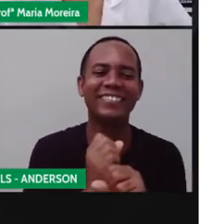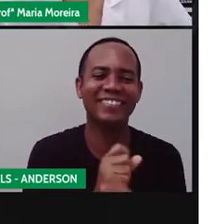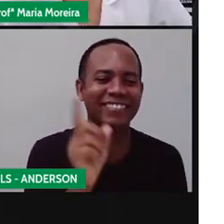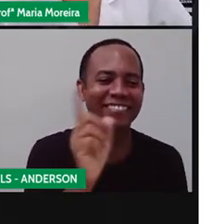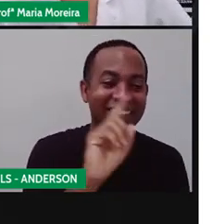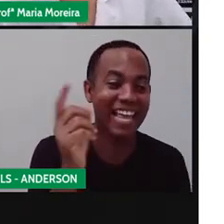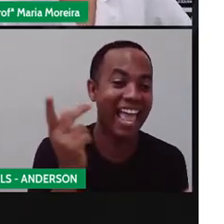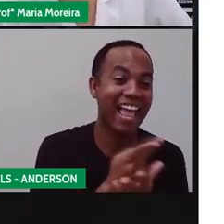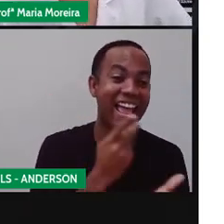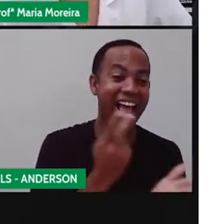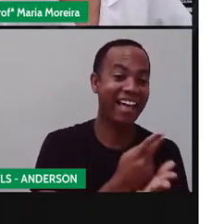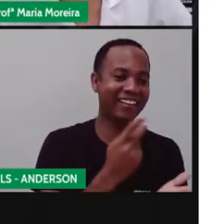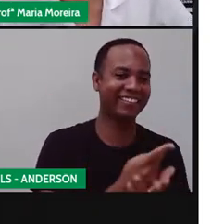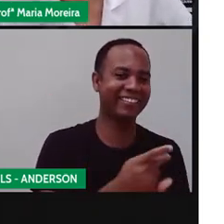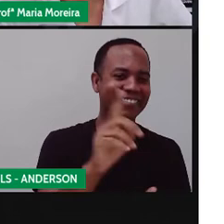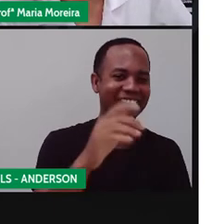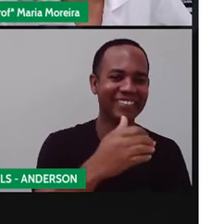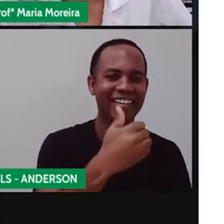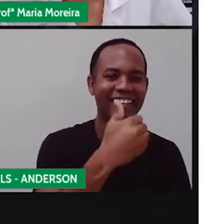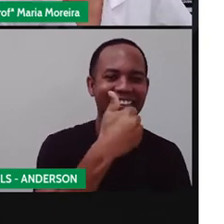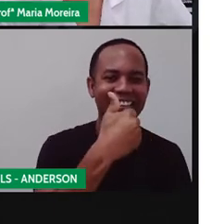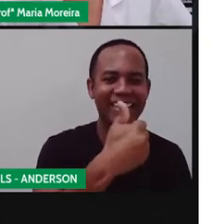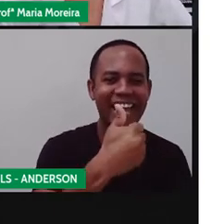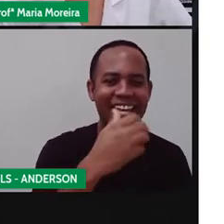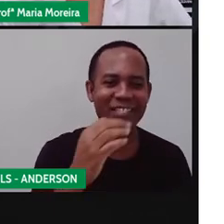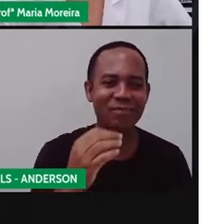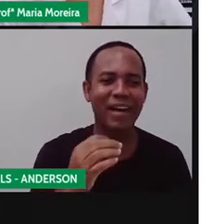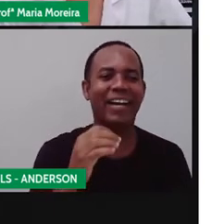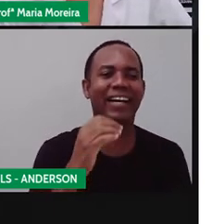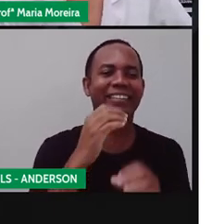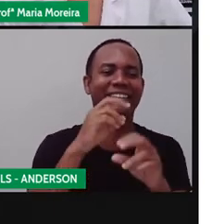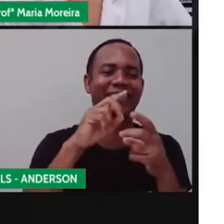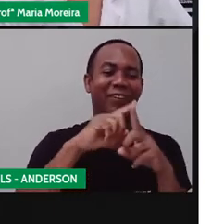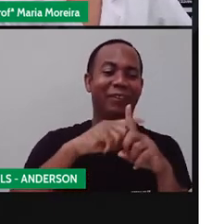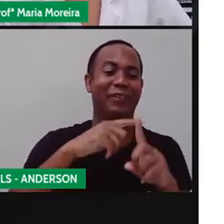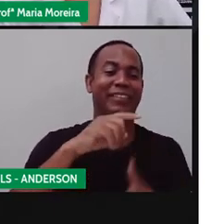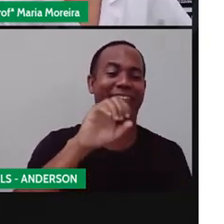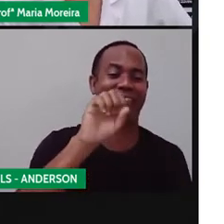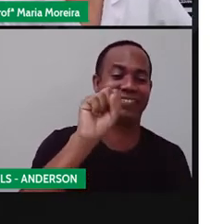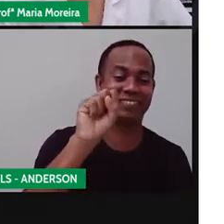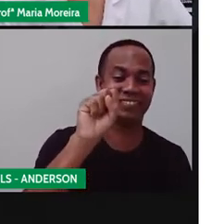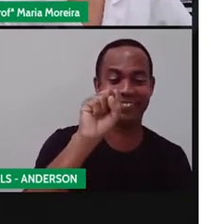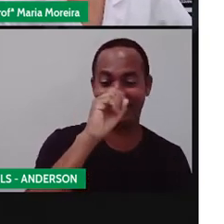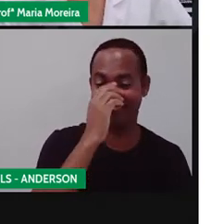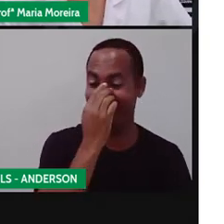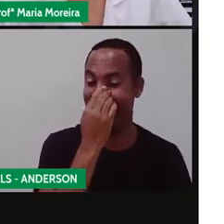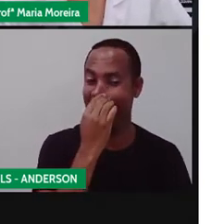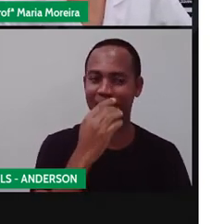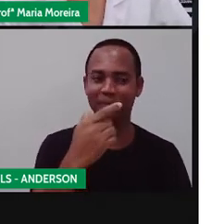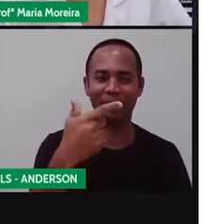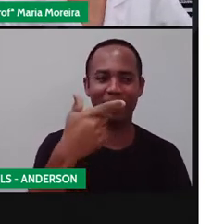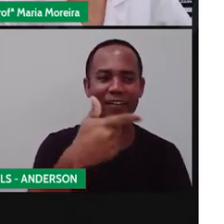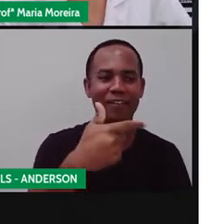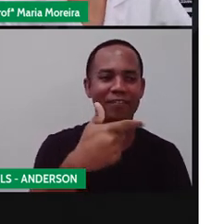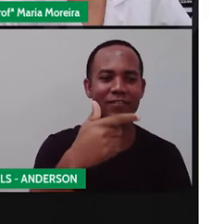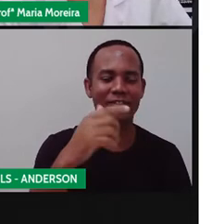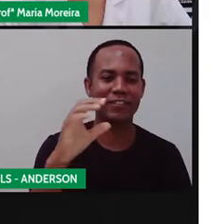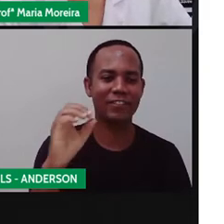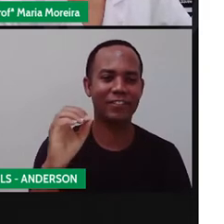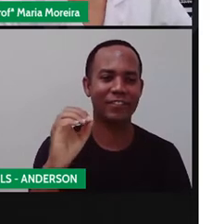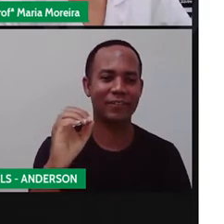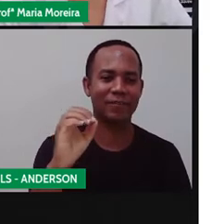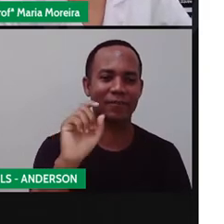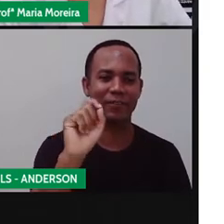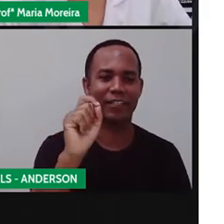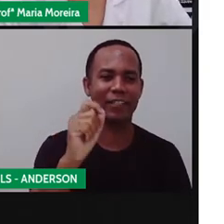sigam o exemplo de Anderson. 18 é 10, mais? 8. Isso. E 20 aqui é o quê?